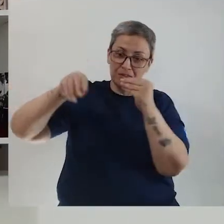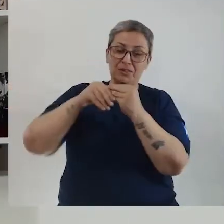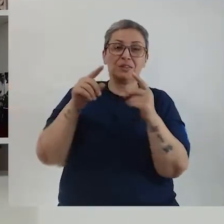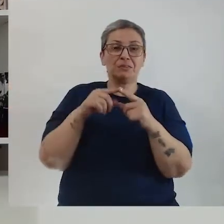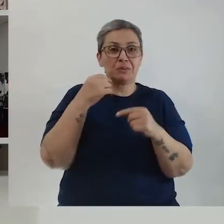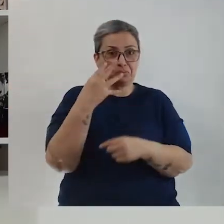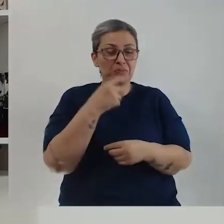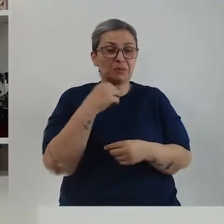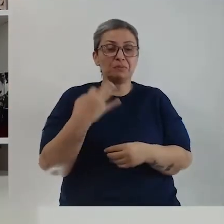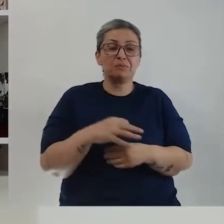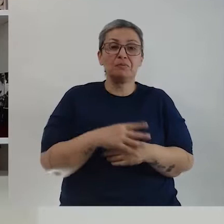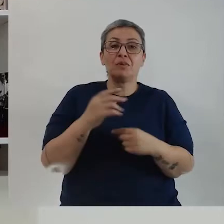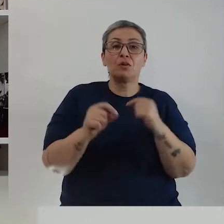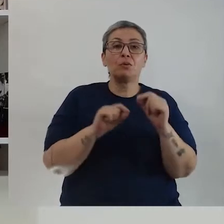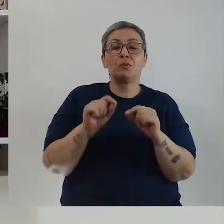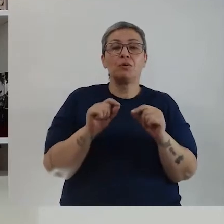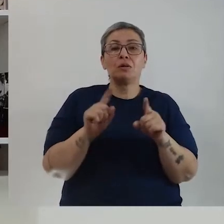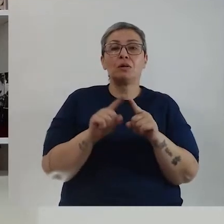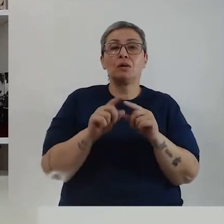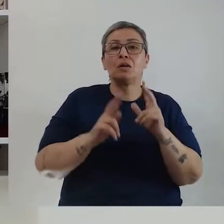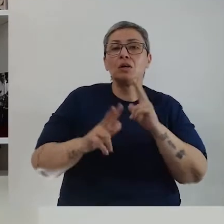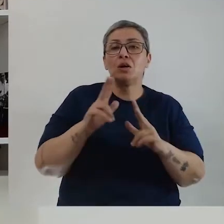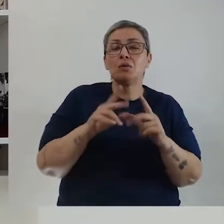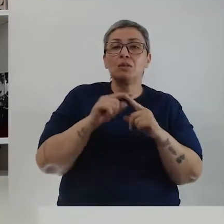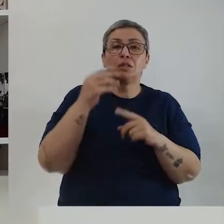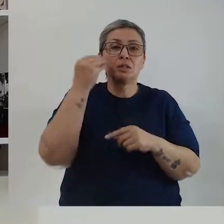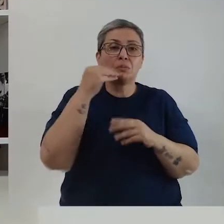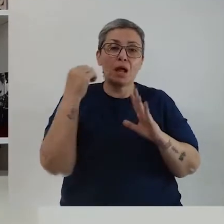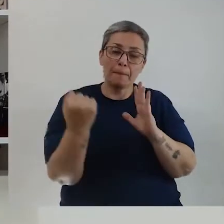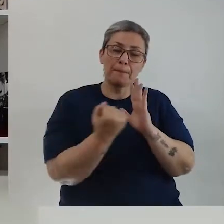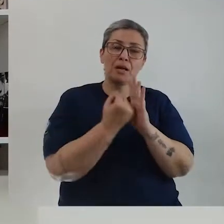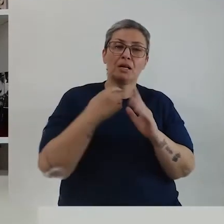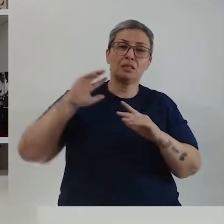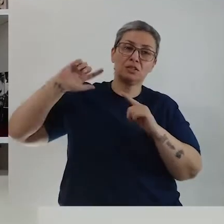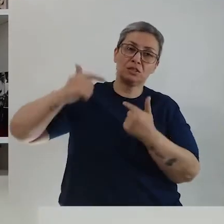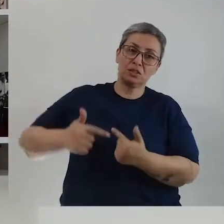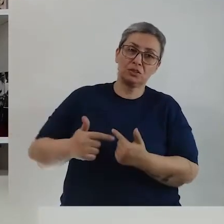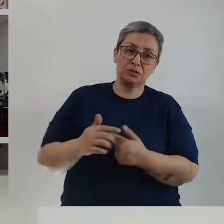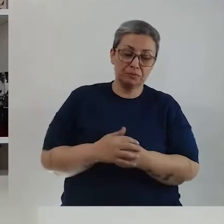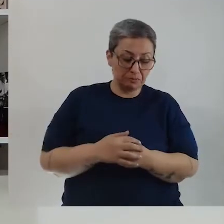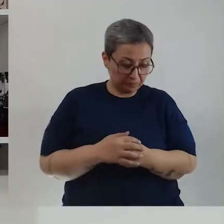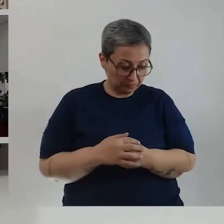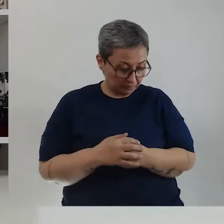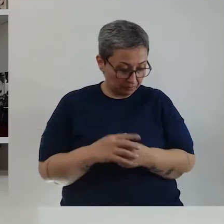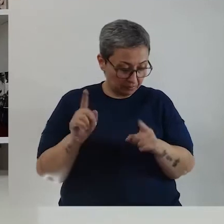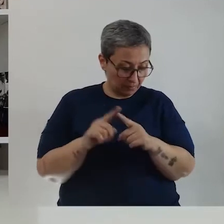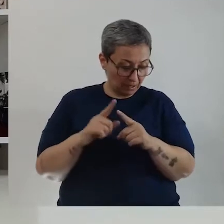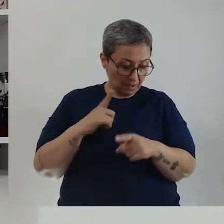E vai agregando. São muito bonitos mesmo. Me conta uma experiência marcante na sua trajetória.